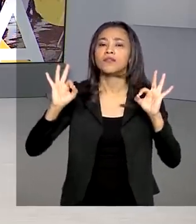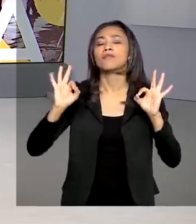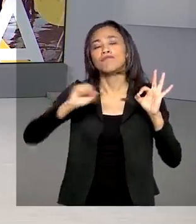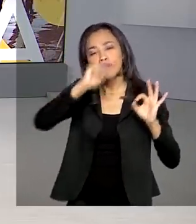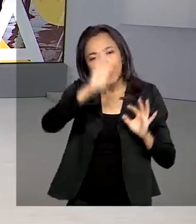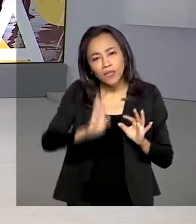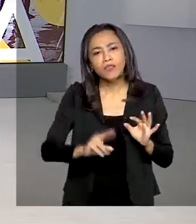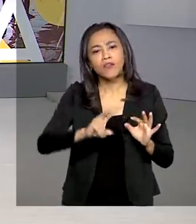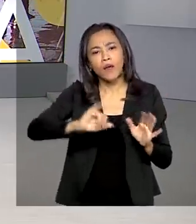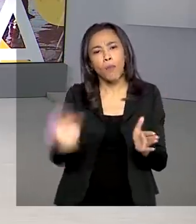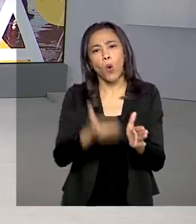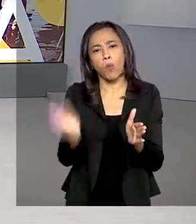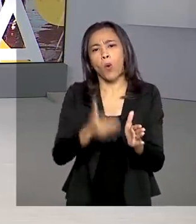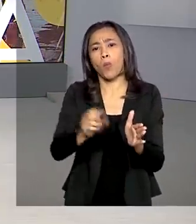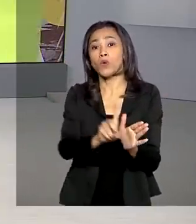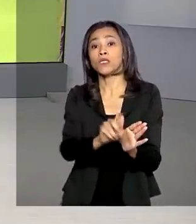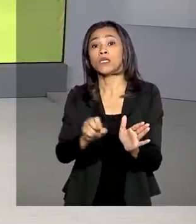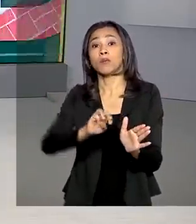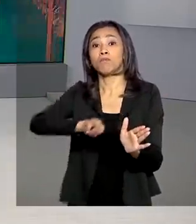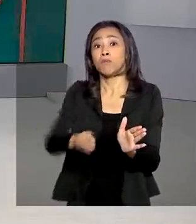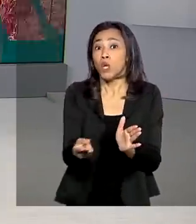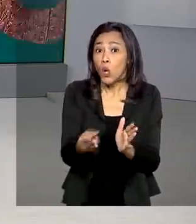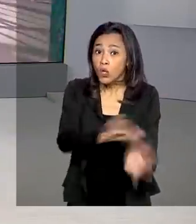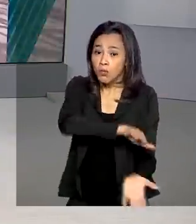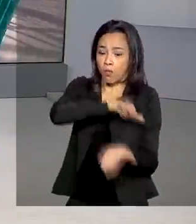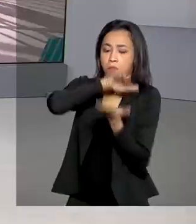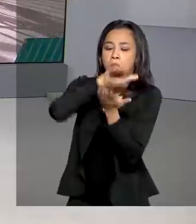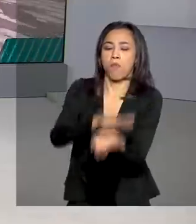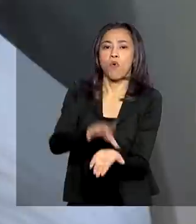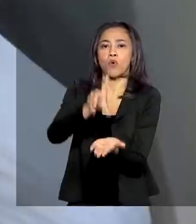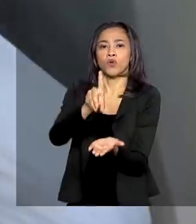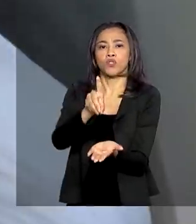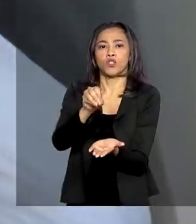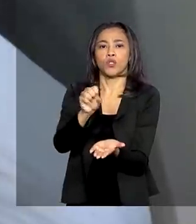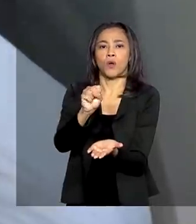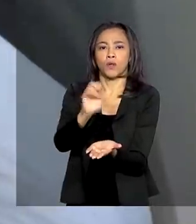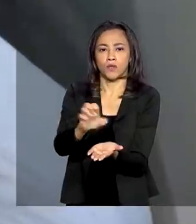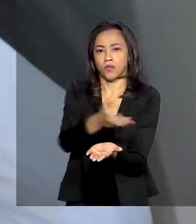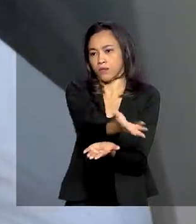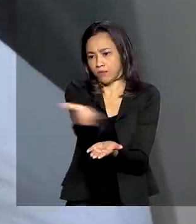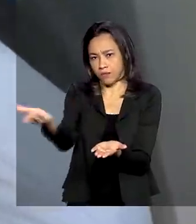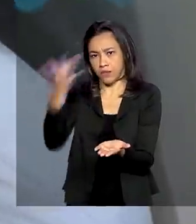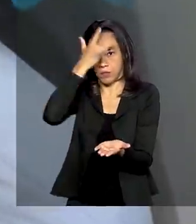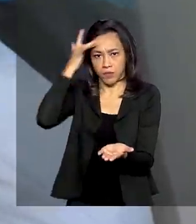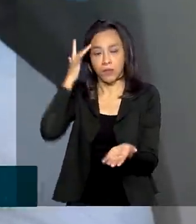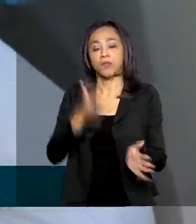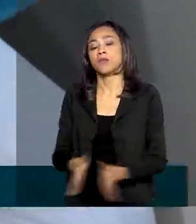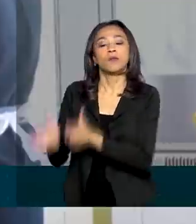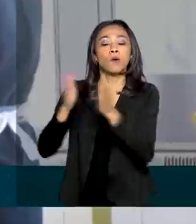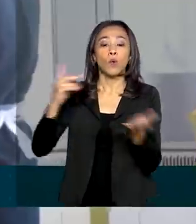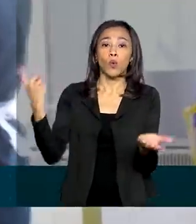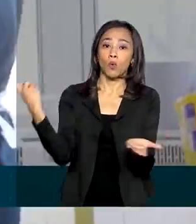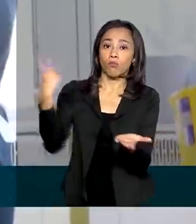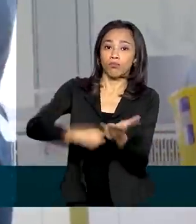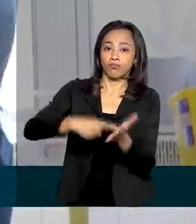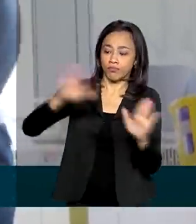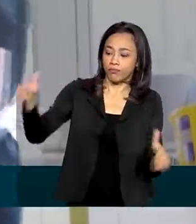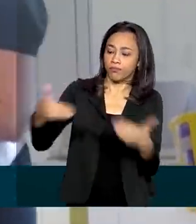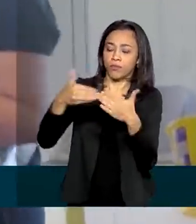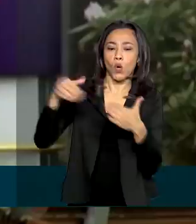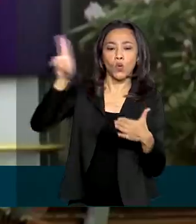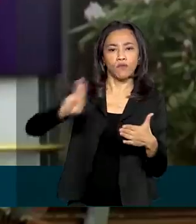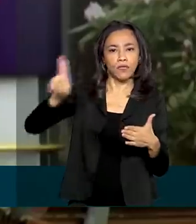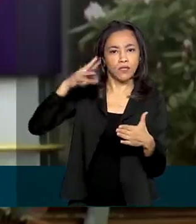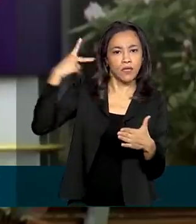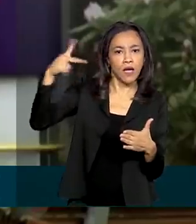Brasil deve fabricar 100 milhões de doses para a população. O acordo entre o a Universidade de